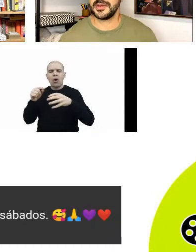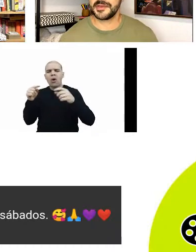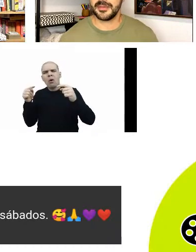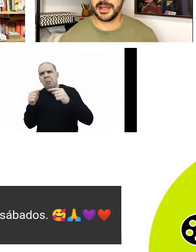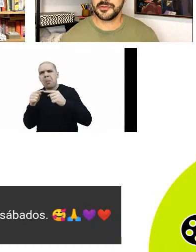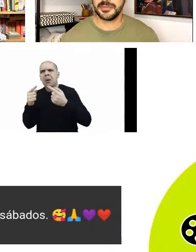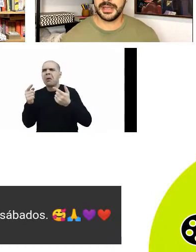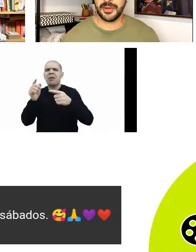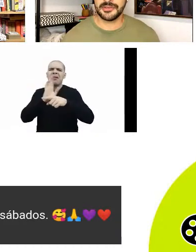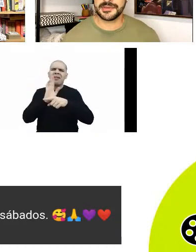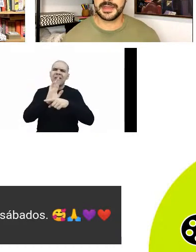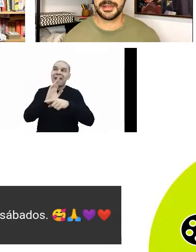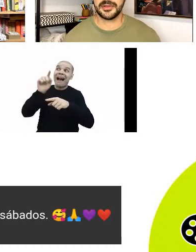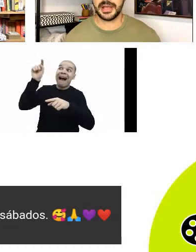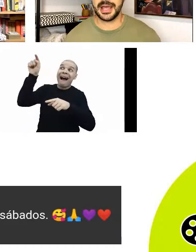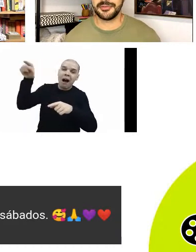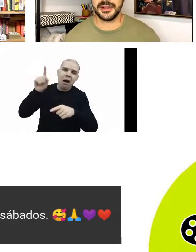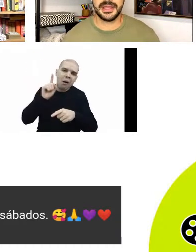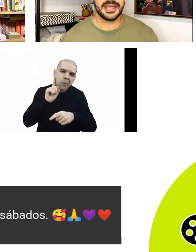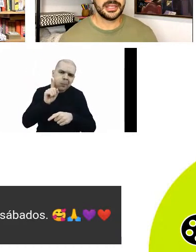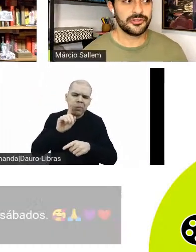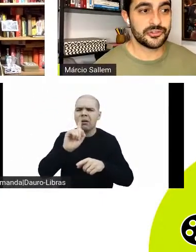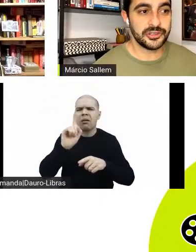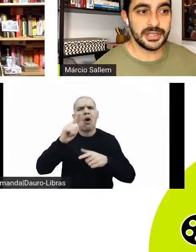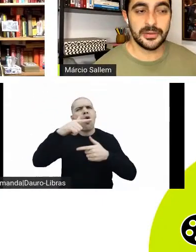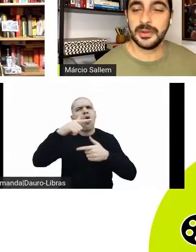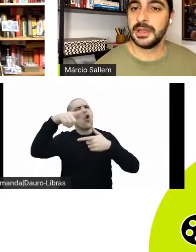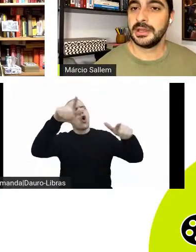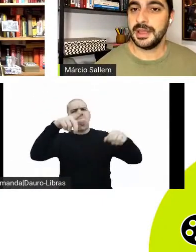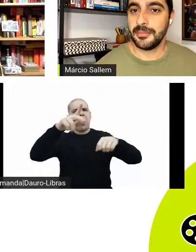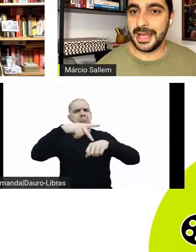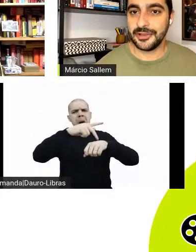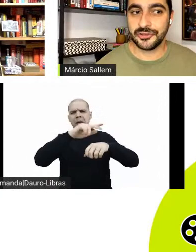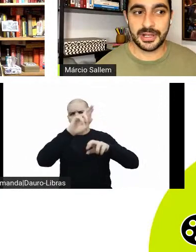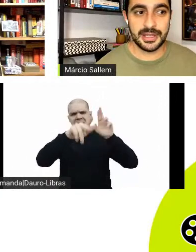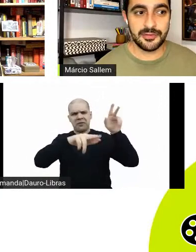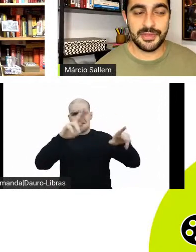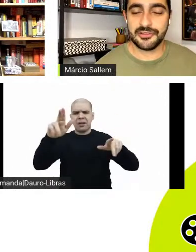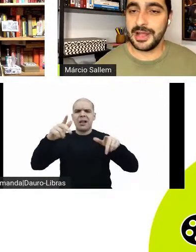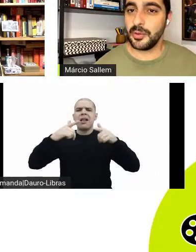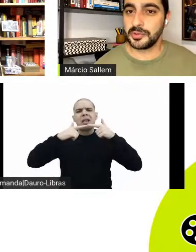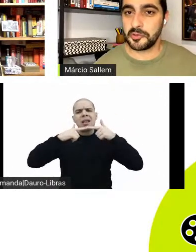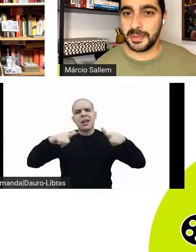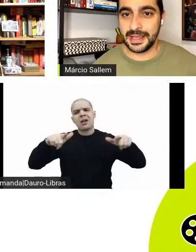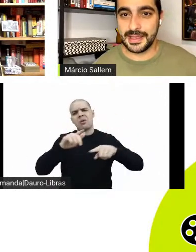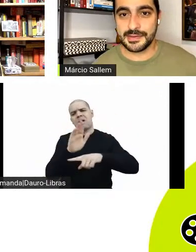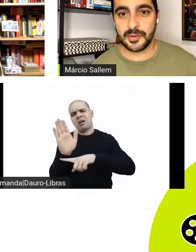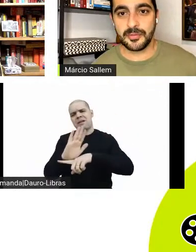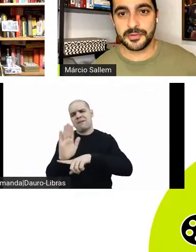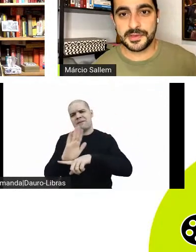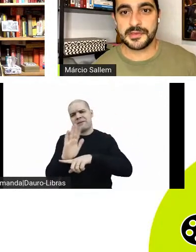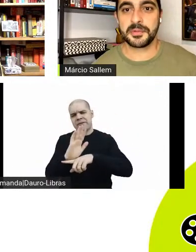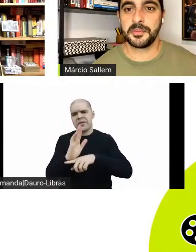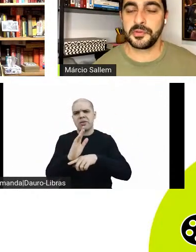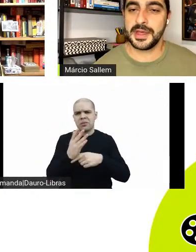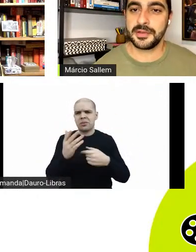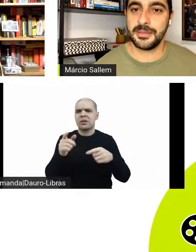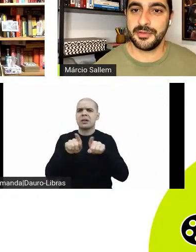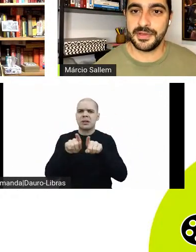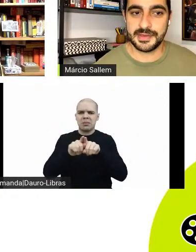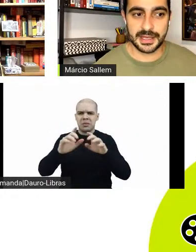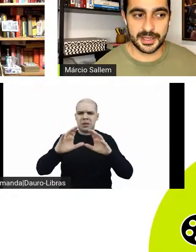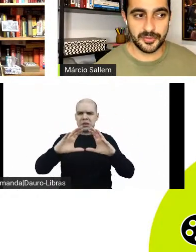nos permitem conhecer mais sobre linguagem cinematográfica, estilo, temática, viajar a outros países, como vocês se